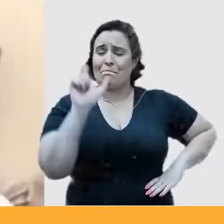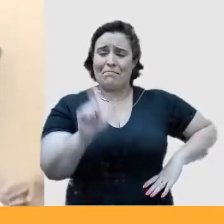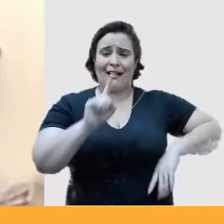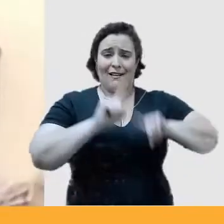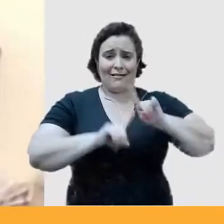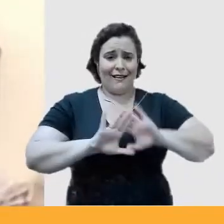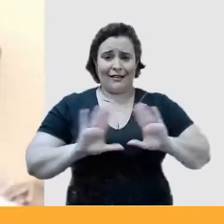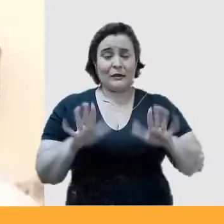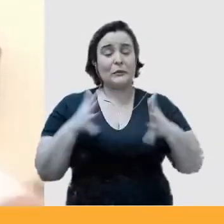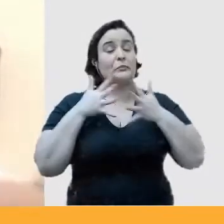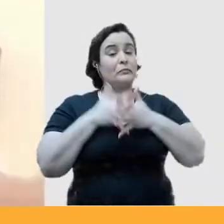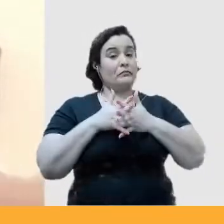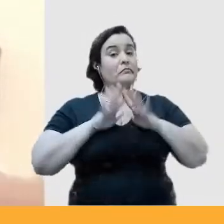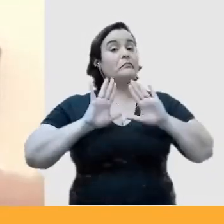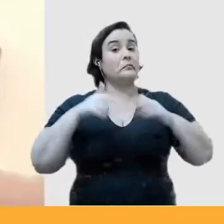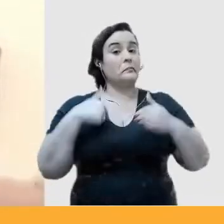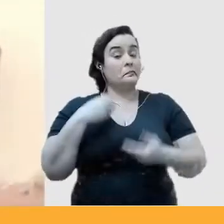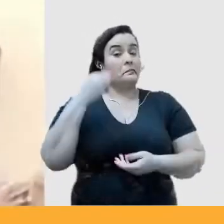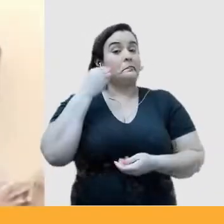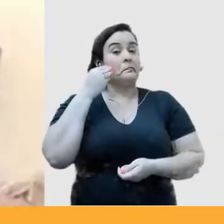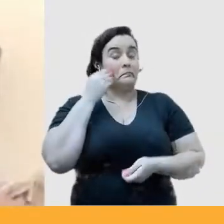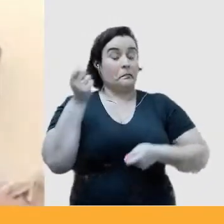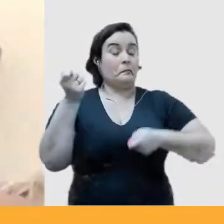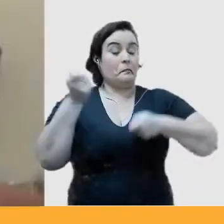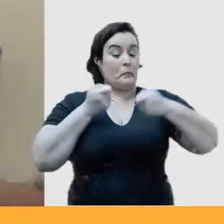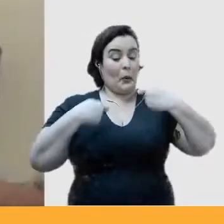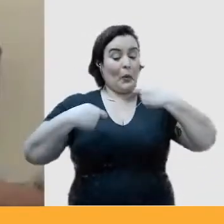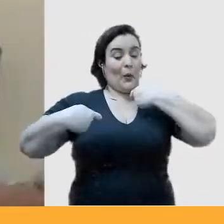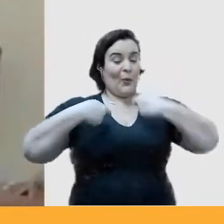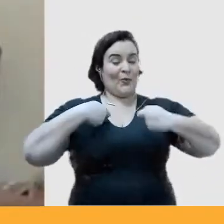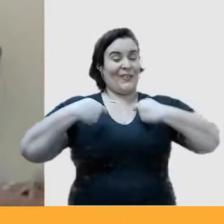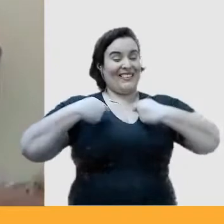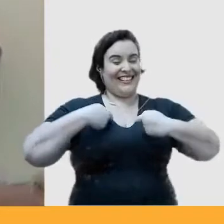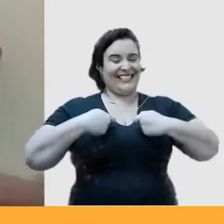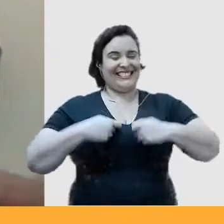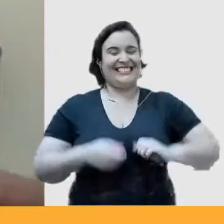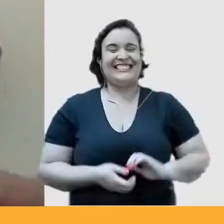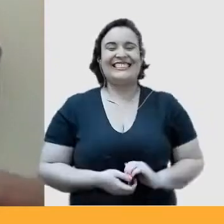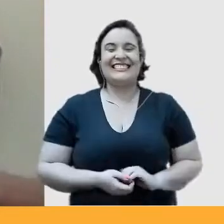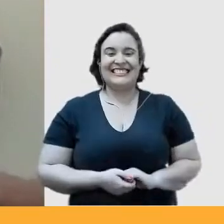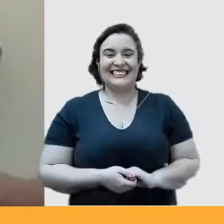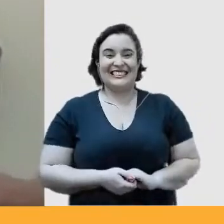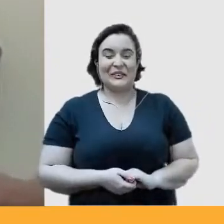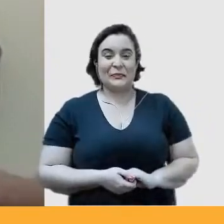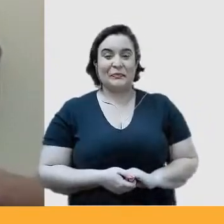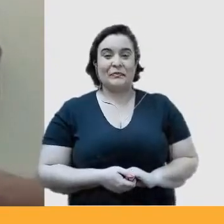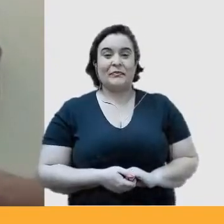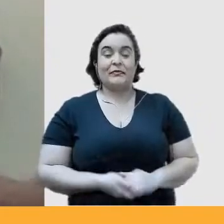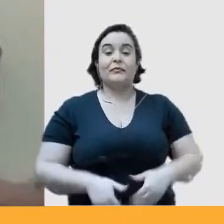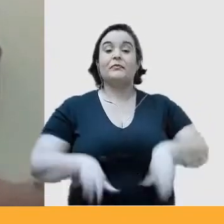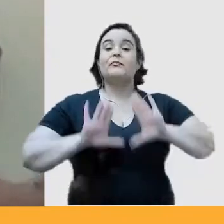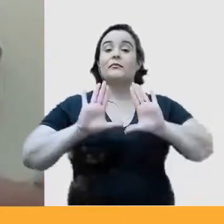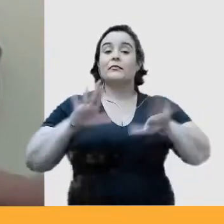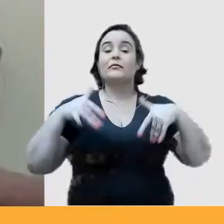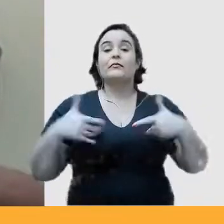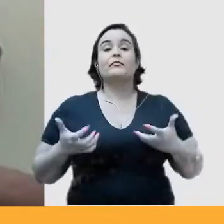Mas eu estou aqui tentando me conter, não é isso? Então, mas eu queria começar